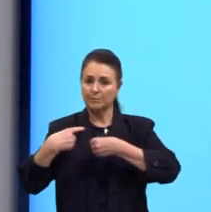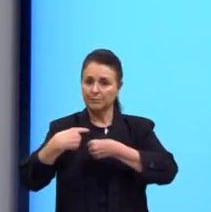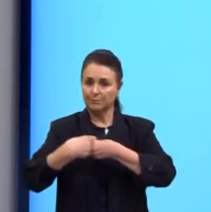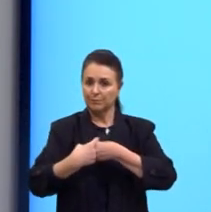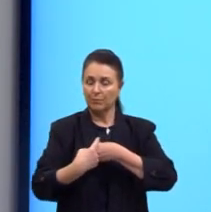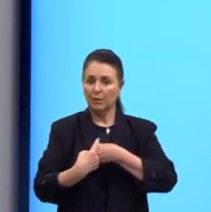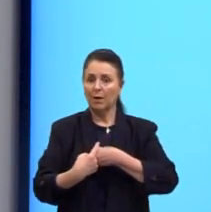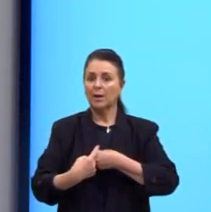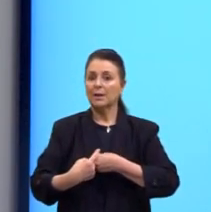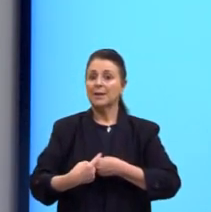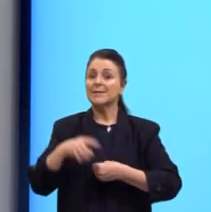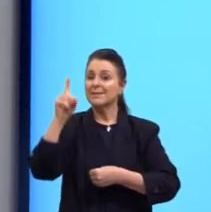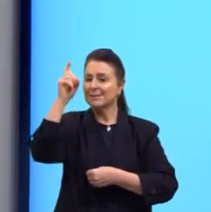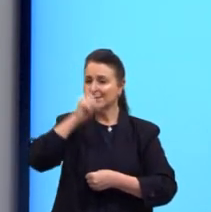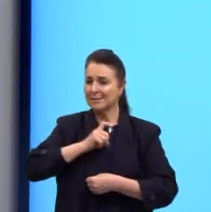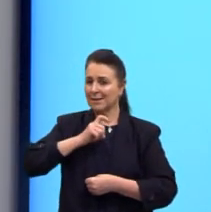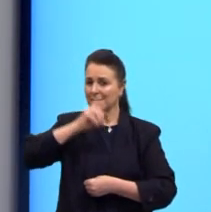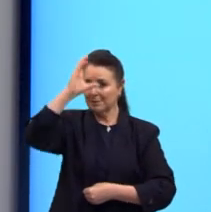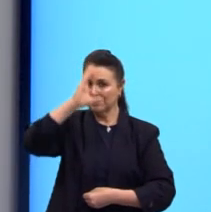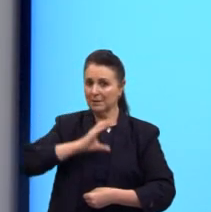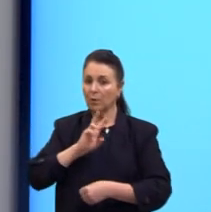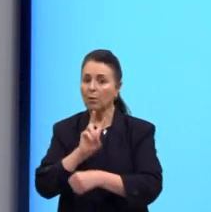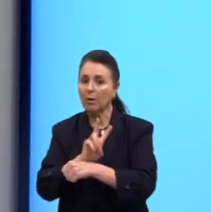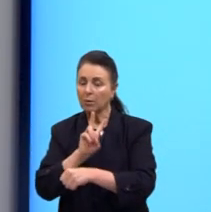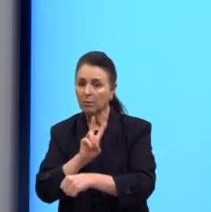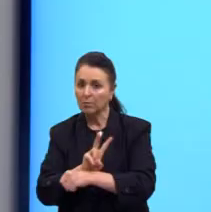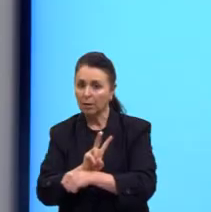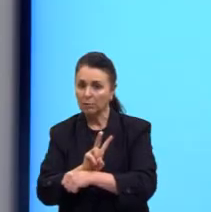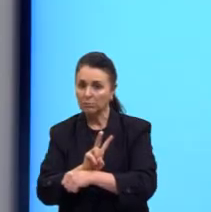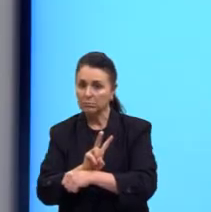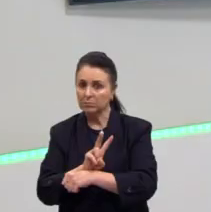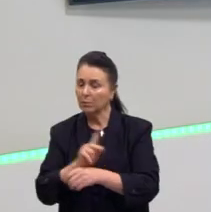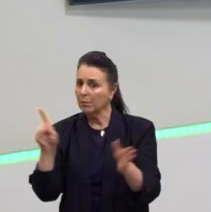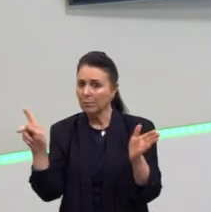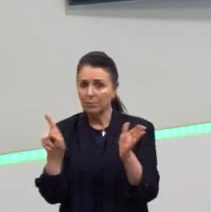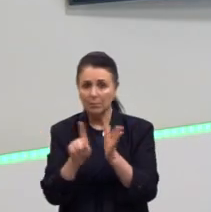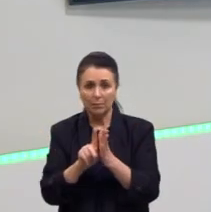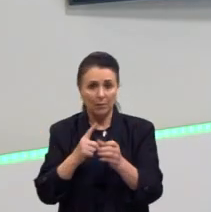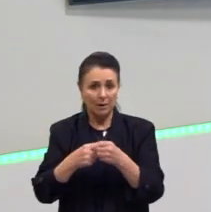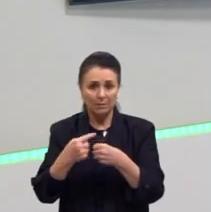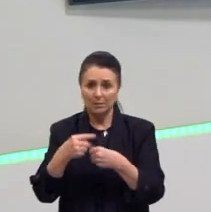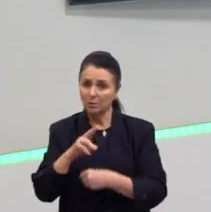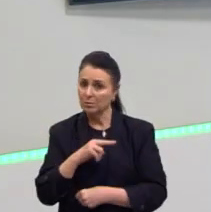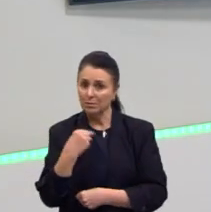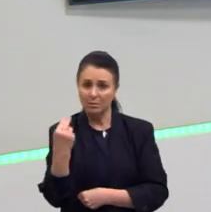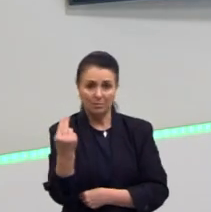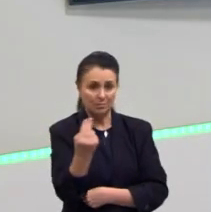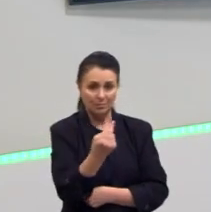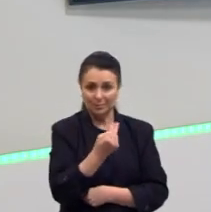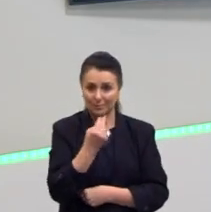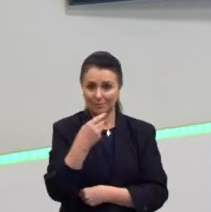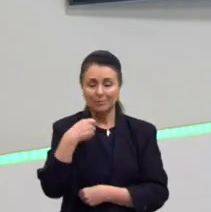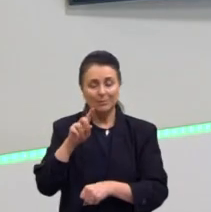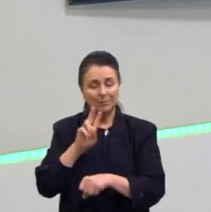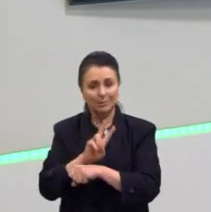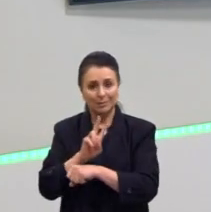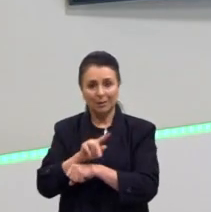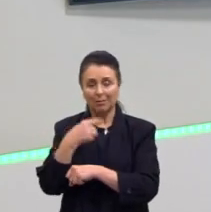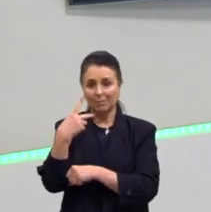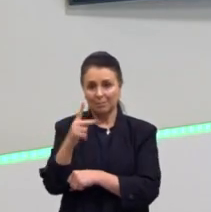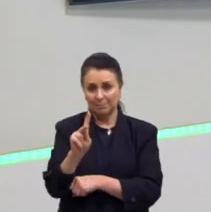Ser cidadão é cuidar daquilo que é seu. A cidade também é nossa. Precisamos também cuidar dela.